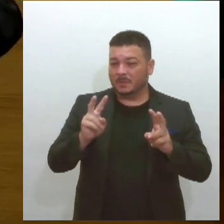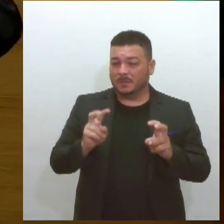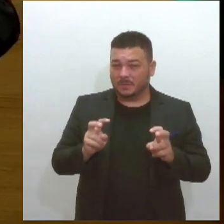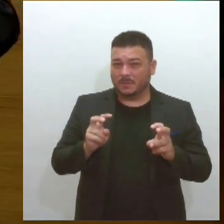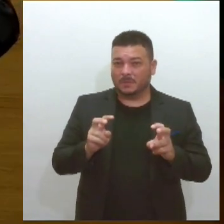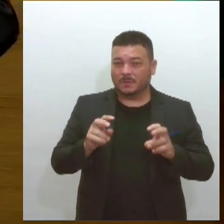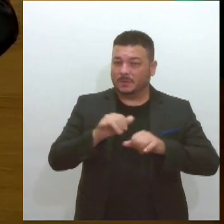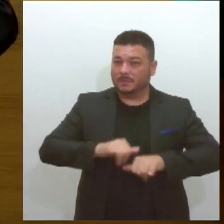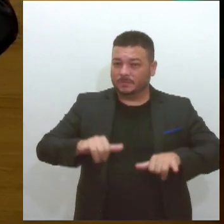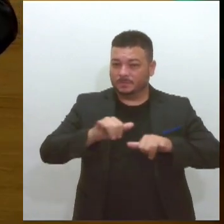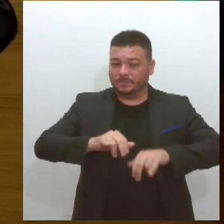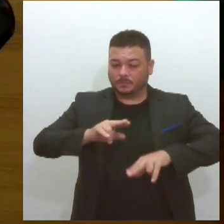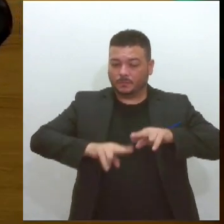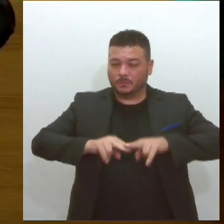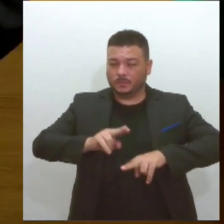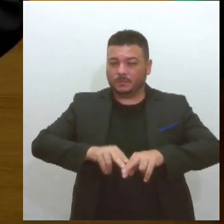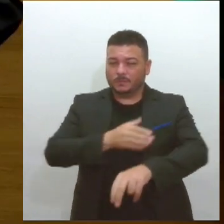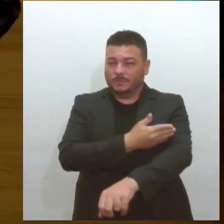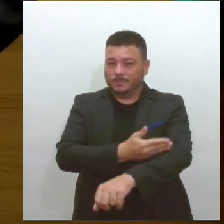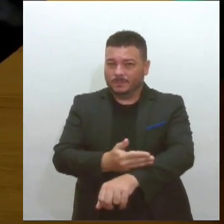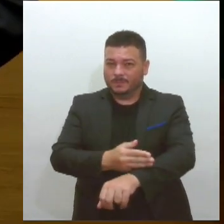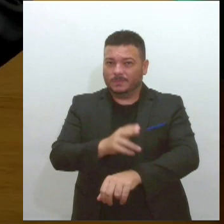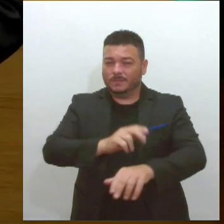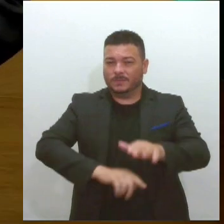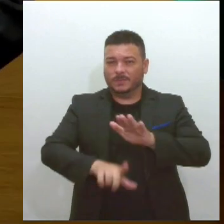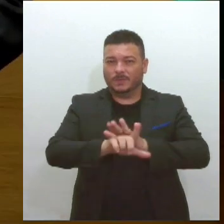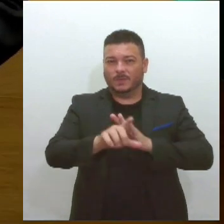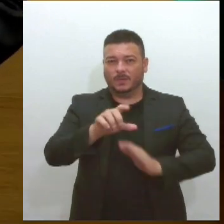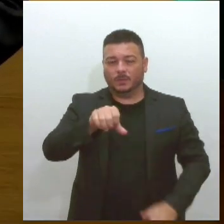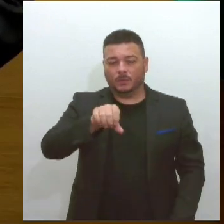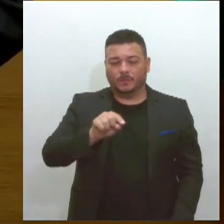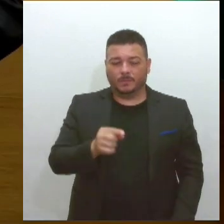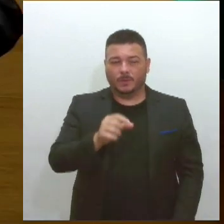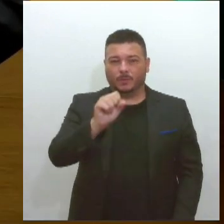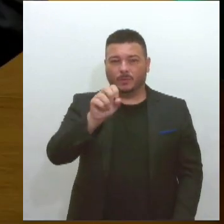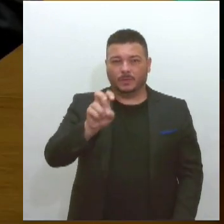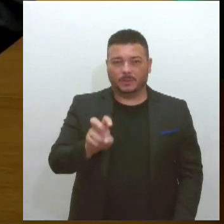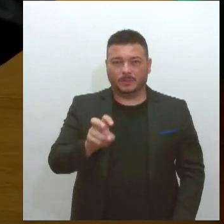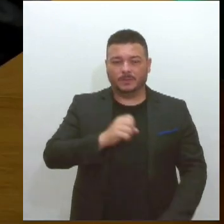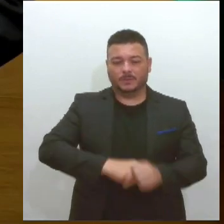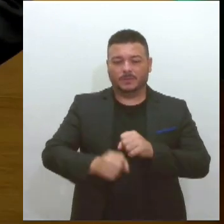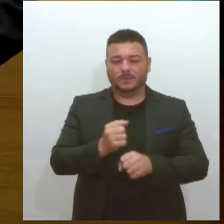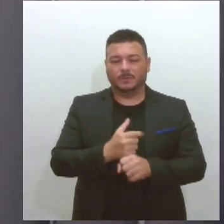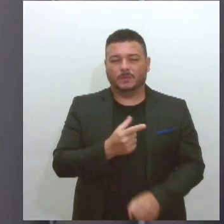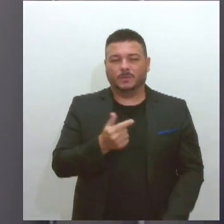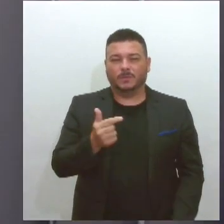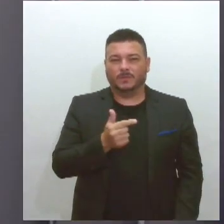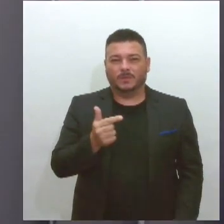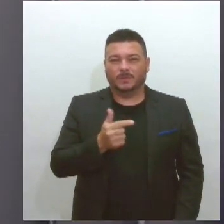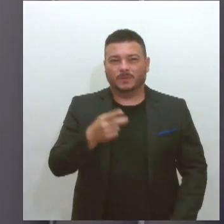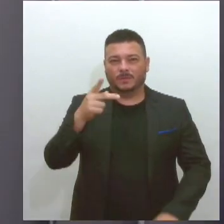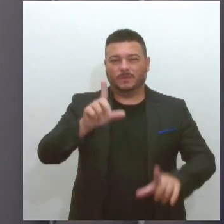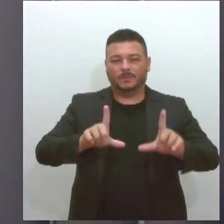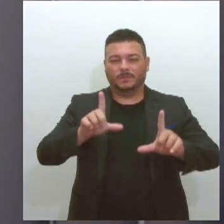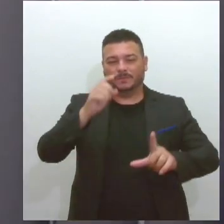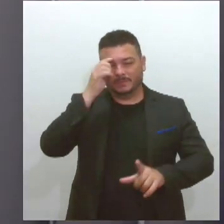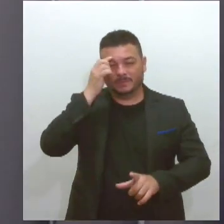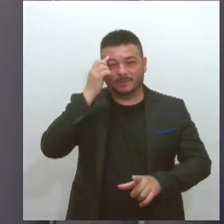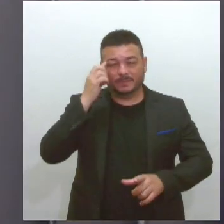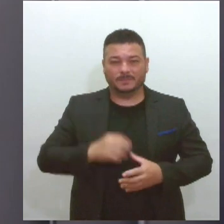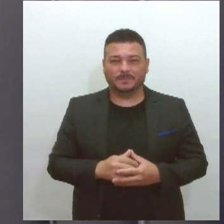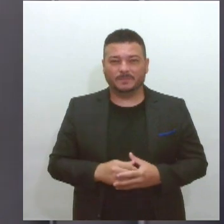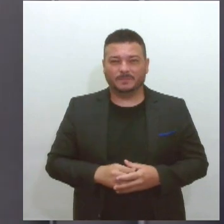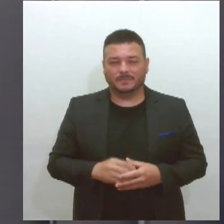Branco, baseada na Lei 9.085, datada no ano de 2022. Valqueria, segue nos estúdios. Obrigada, Milton